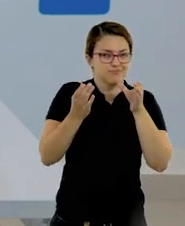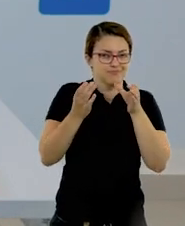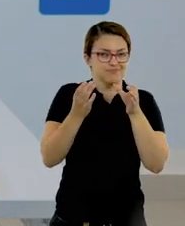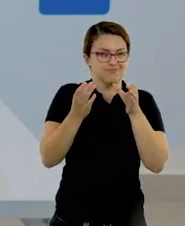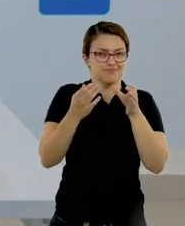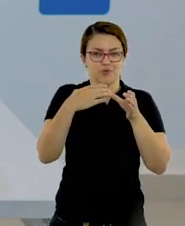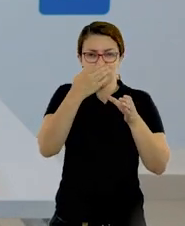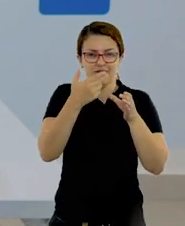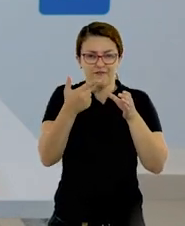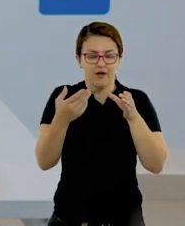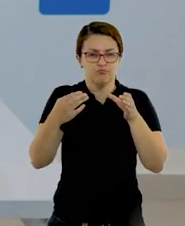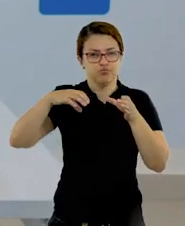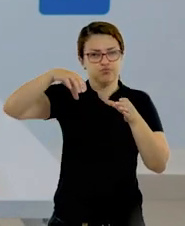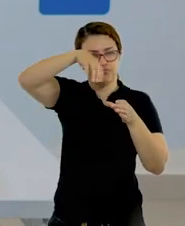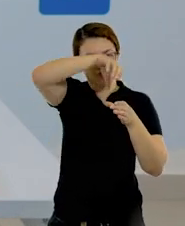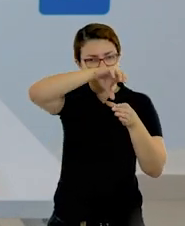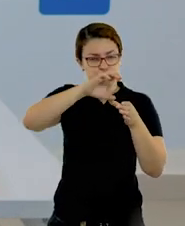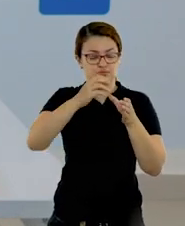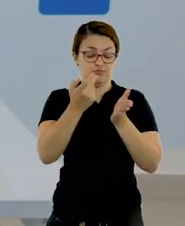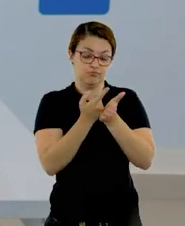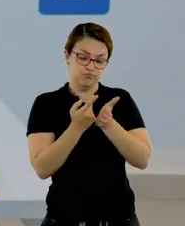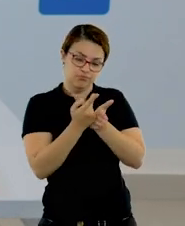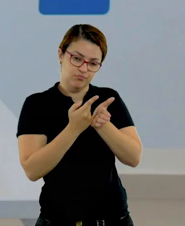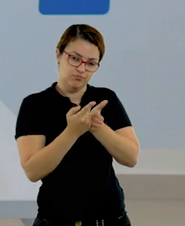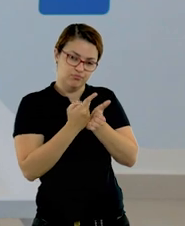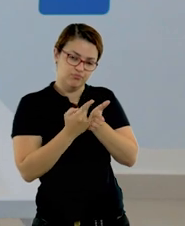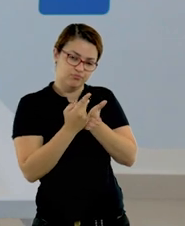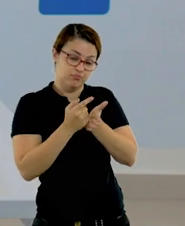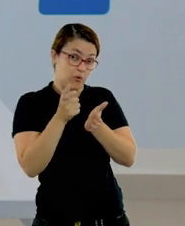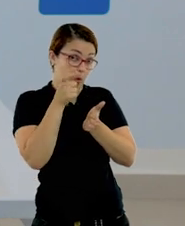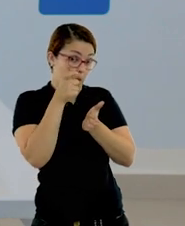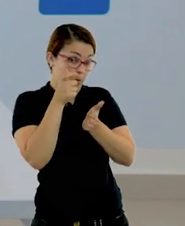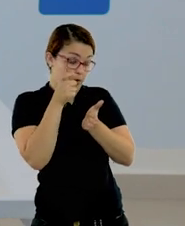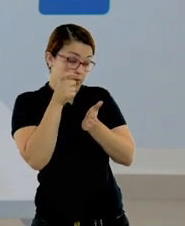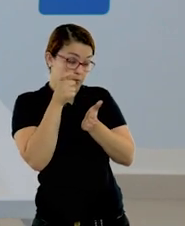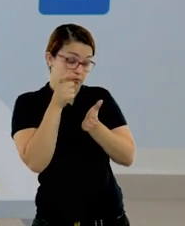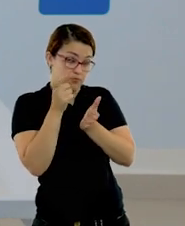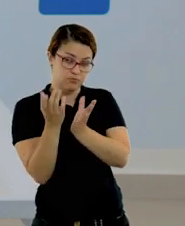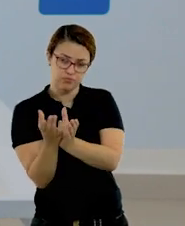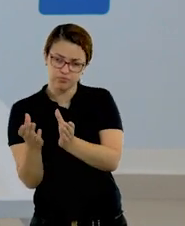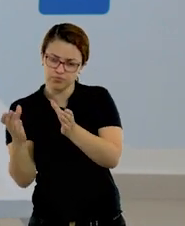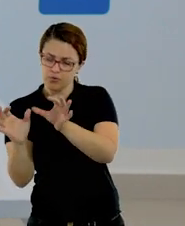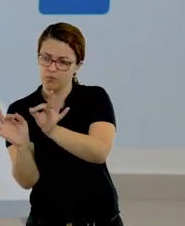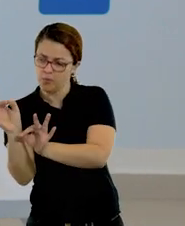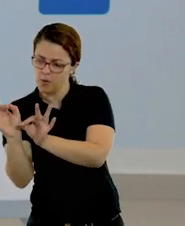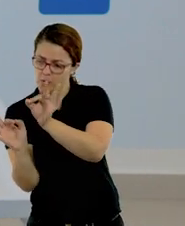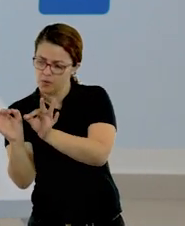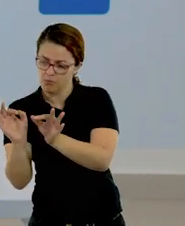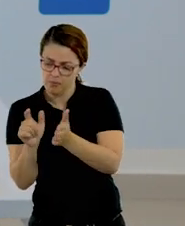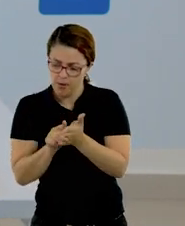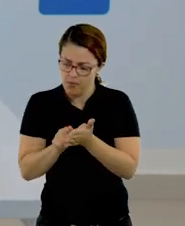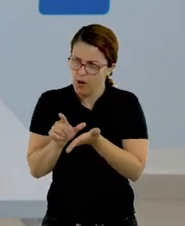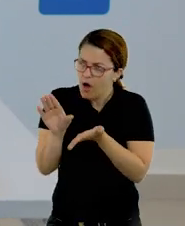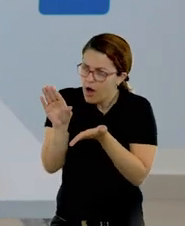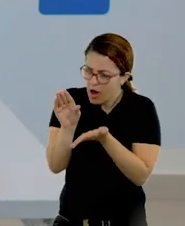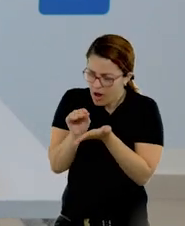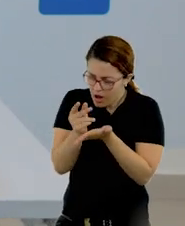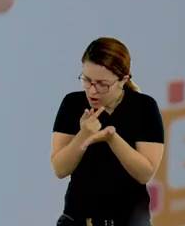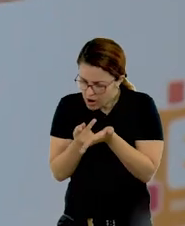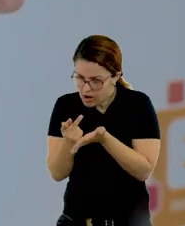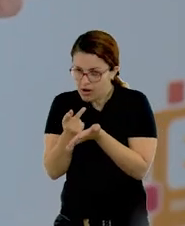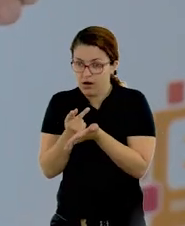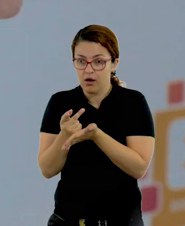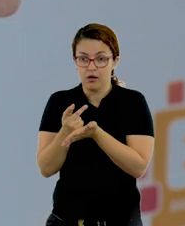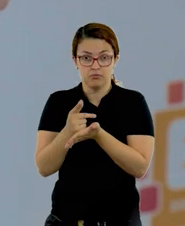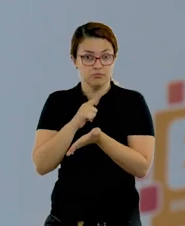arranjo de frutas de acordo com a observação. É desenho de observação ou de frutas que vocês dispõem em casa ou